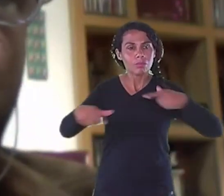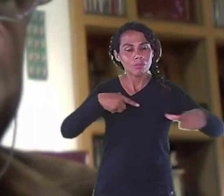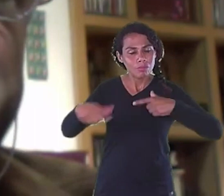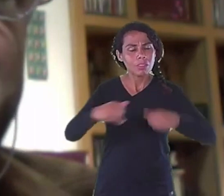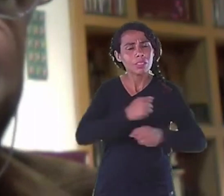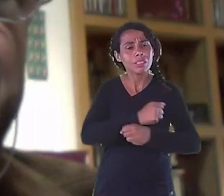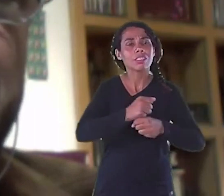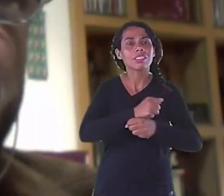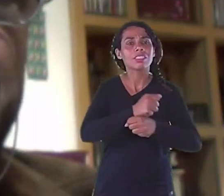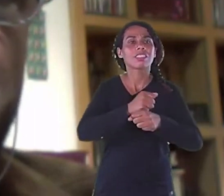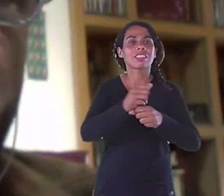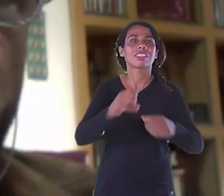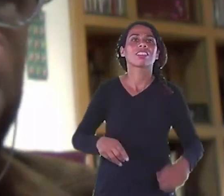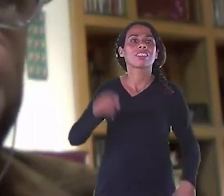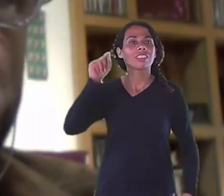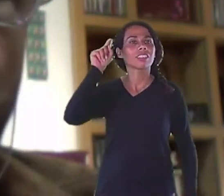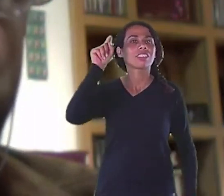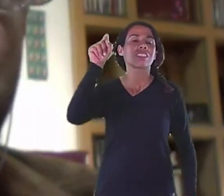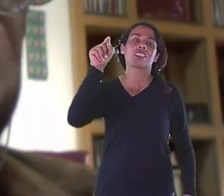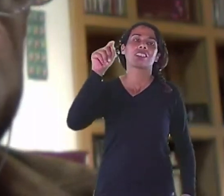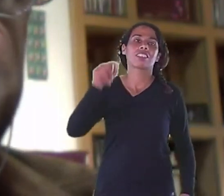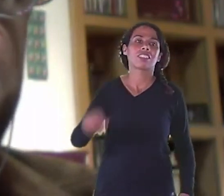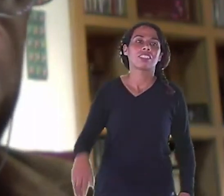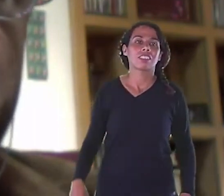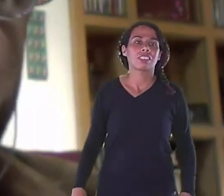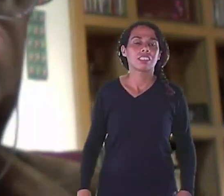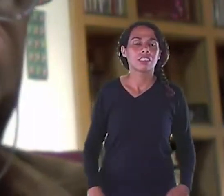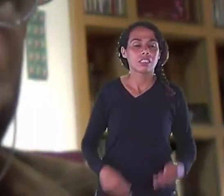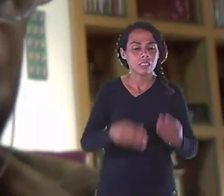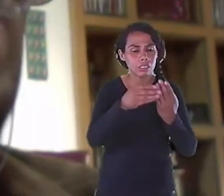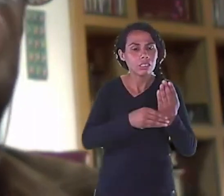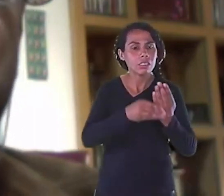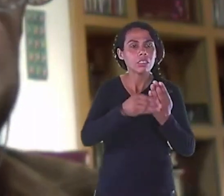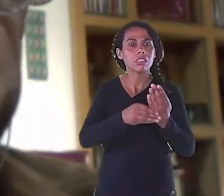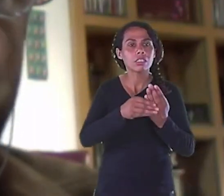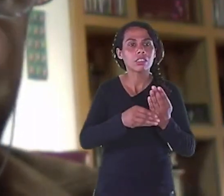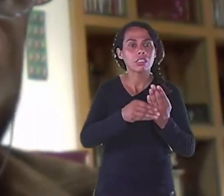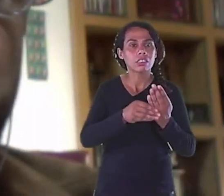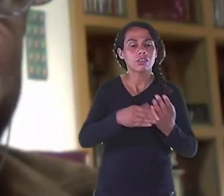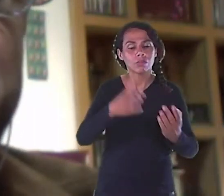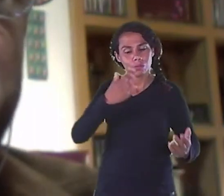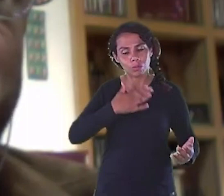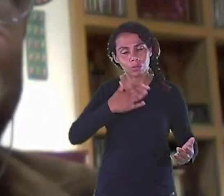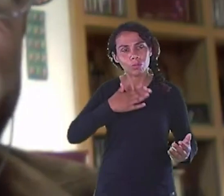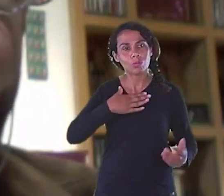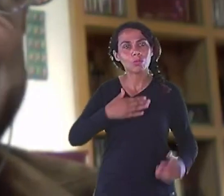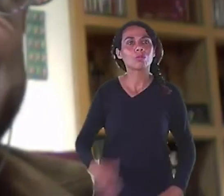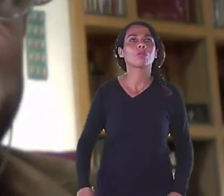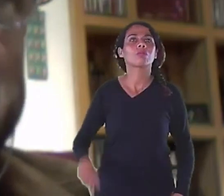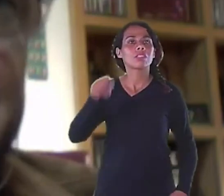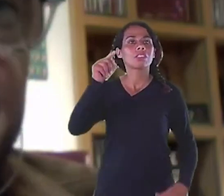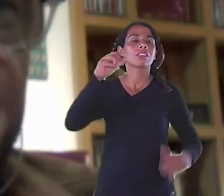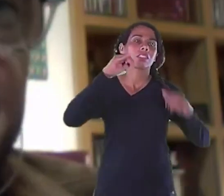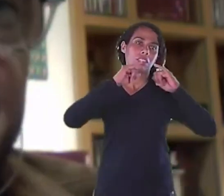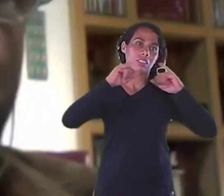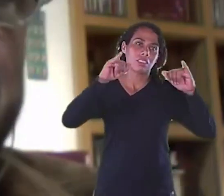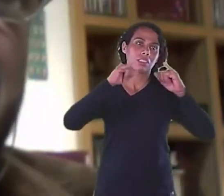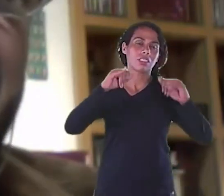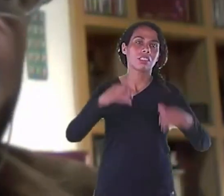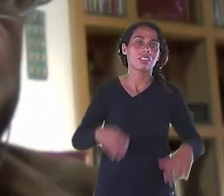A quantidade De autores E de professores Que eu trouxe Eu trouxe mais de 26